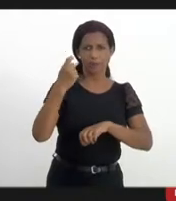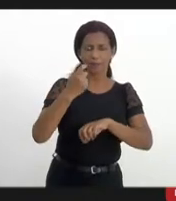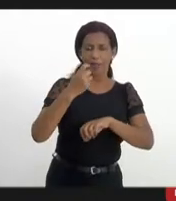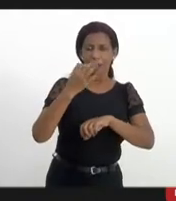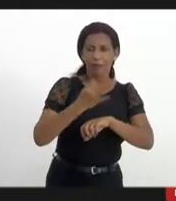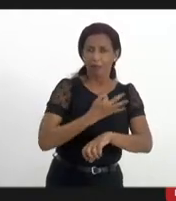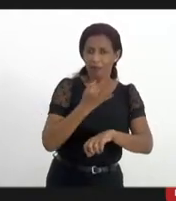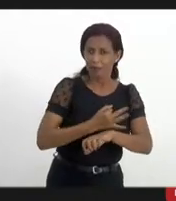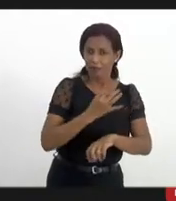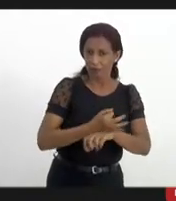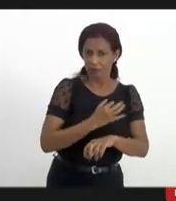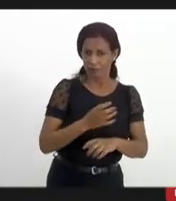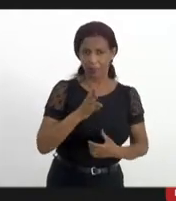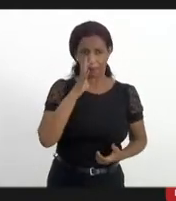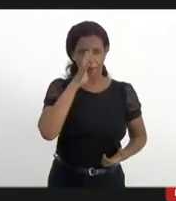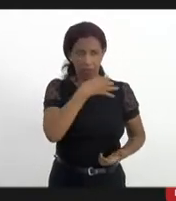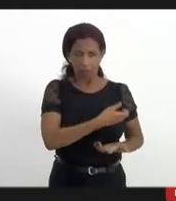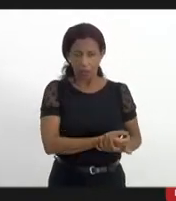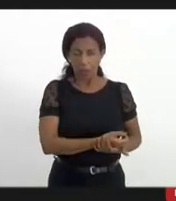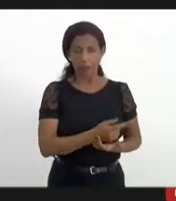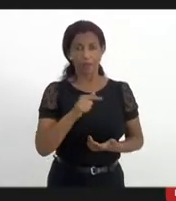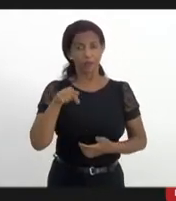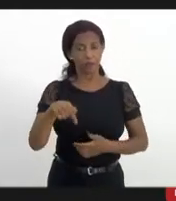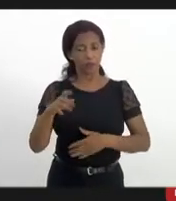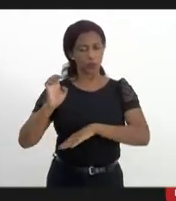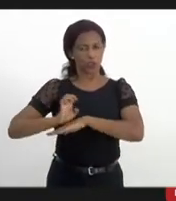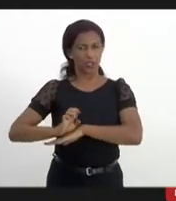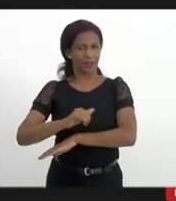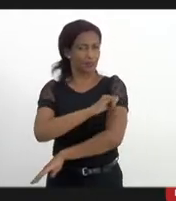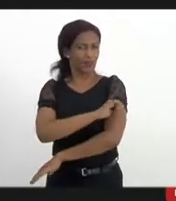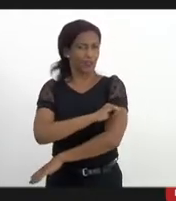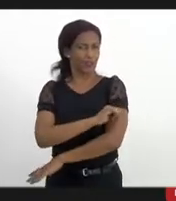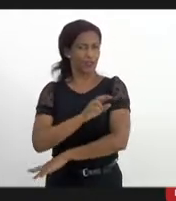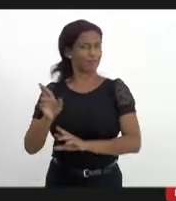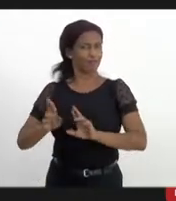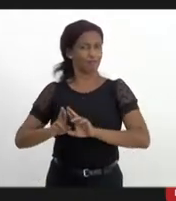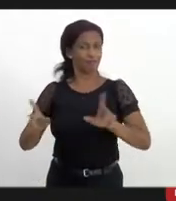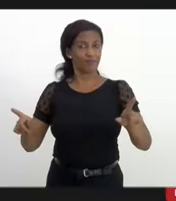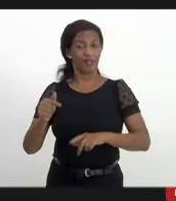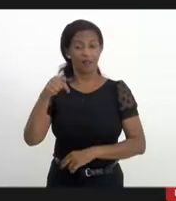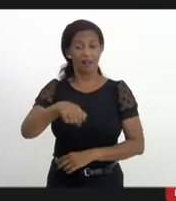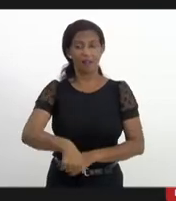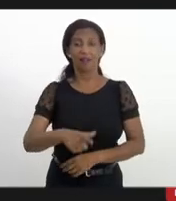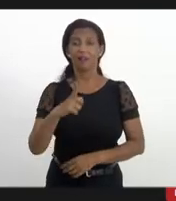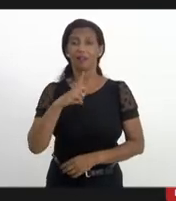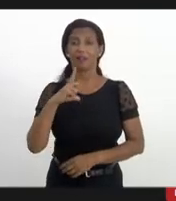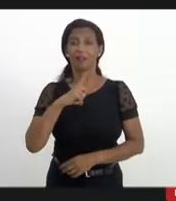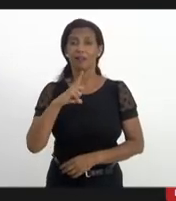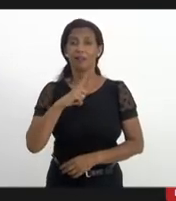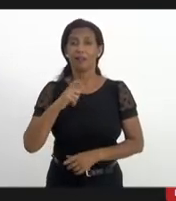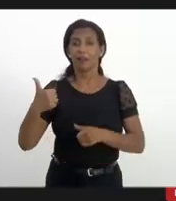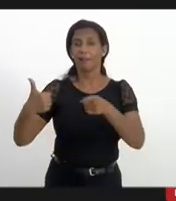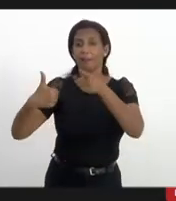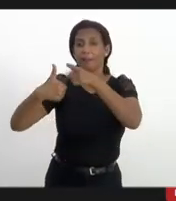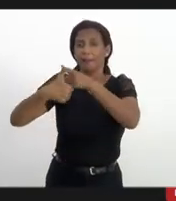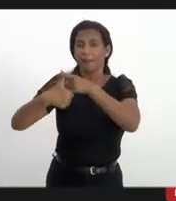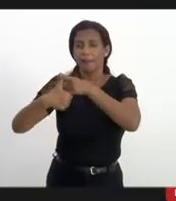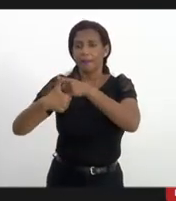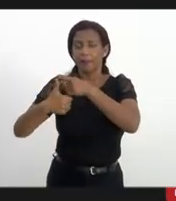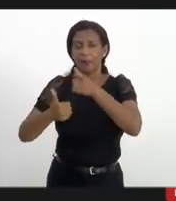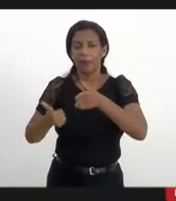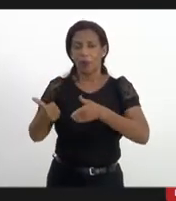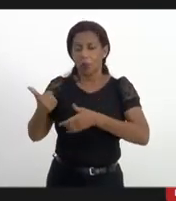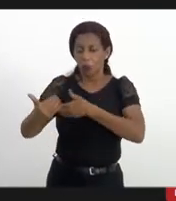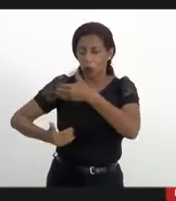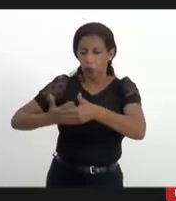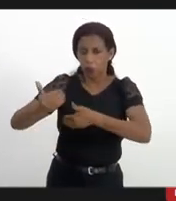não funciona de forma absoluta no estado do Rio de Janeiro. A gente tem aqui, primeiro, uma corrida armamentista